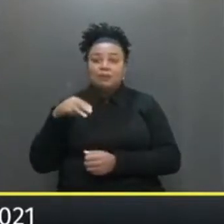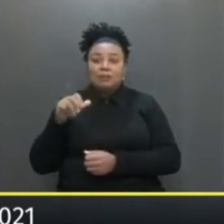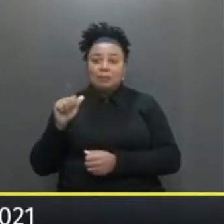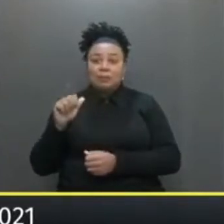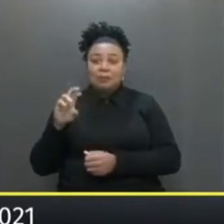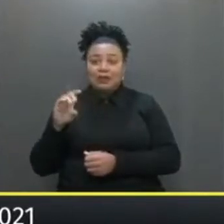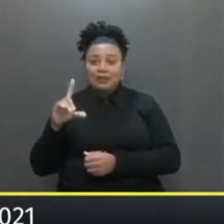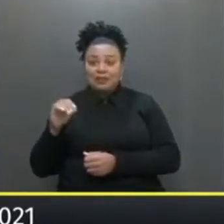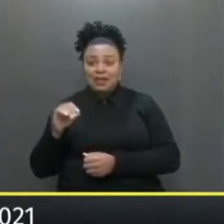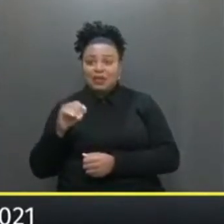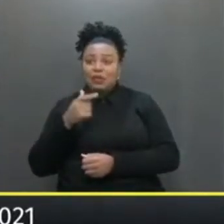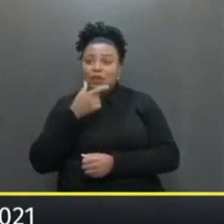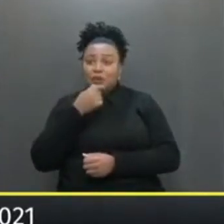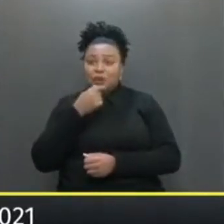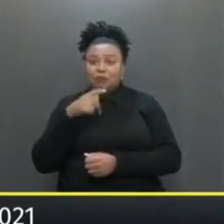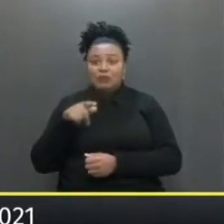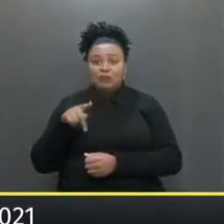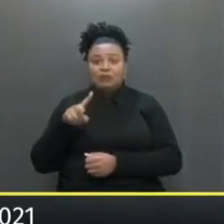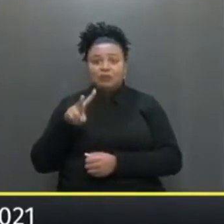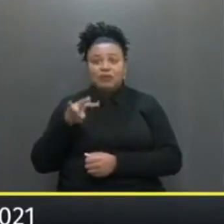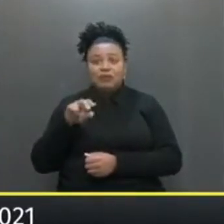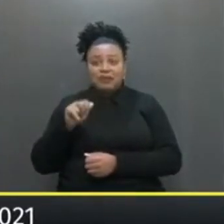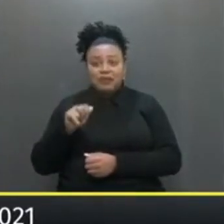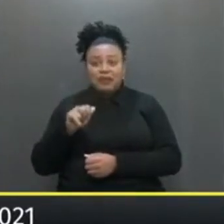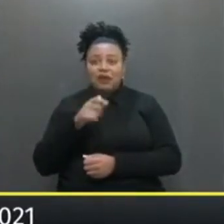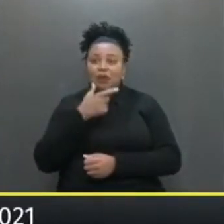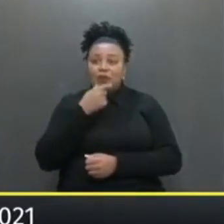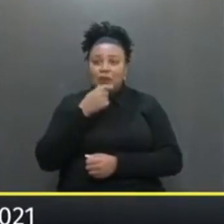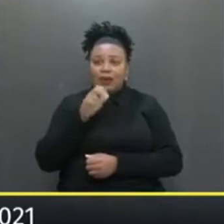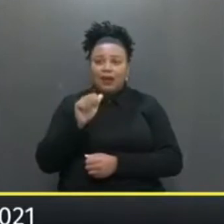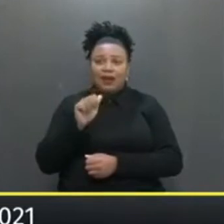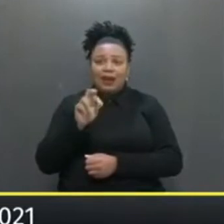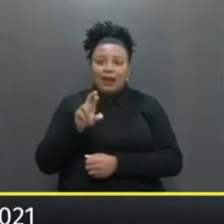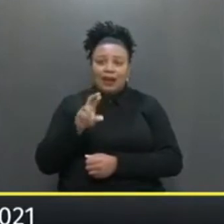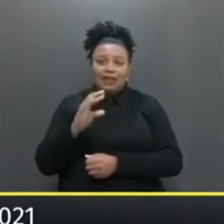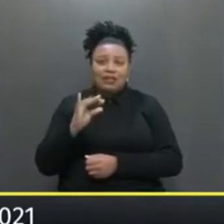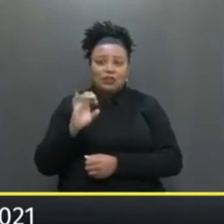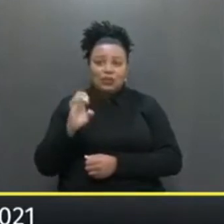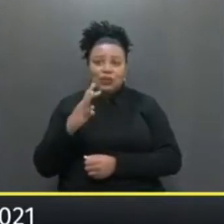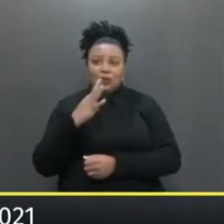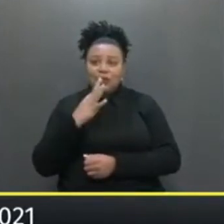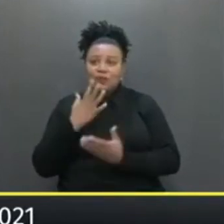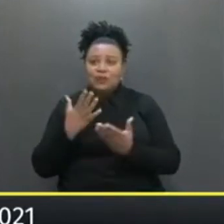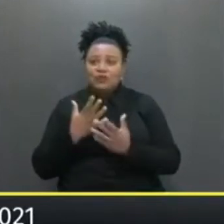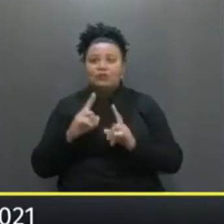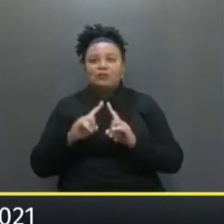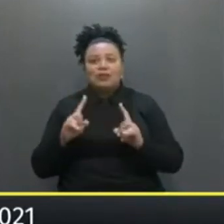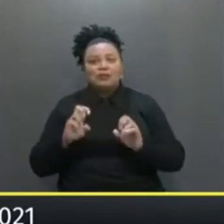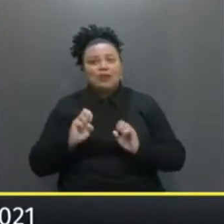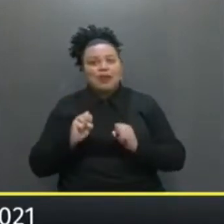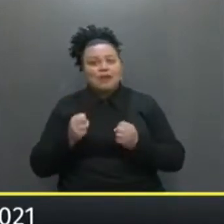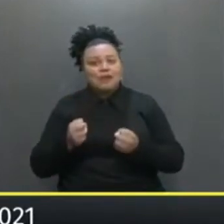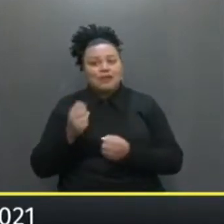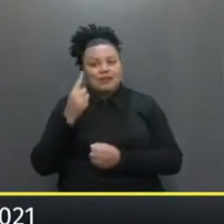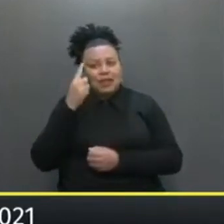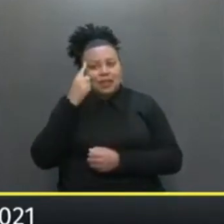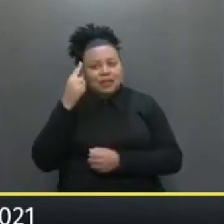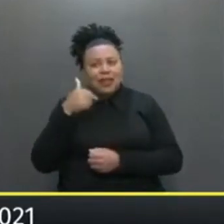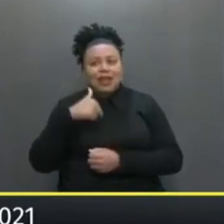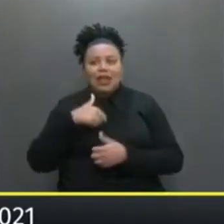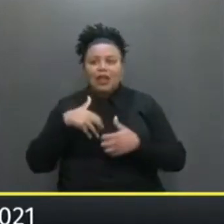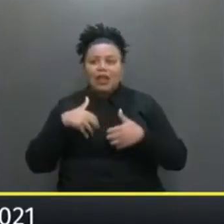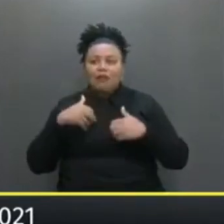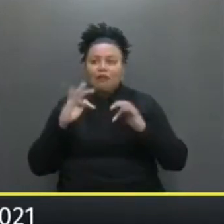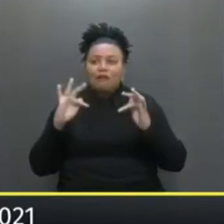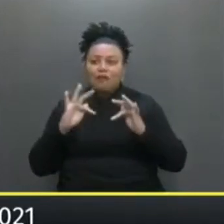Com o Írio Piva Com o Arsione Piva Que eu estou conhecendo Hoje Mas principalmente Para reforçar Aquela ideia Fiquei muito